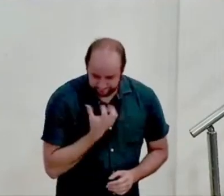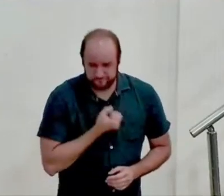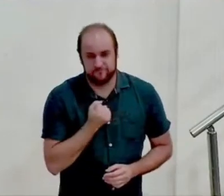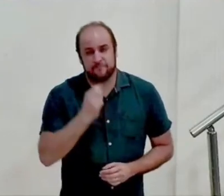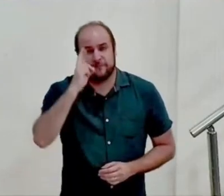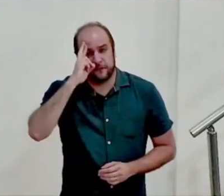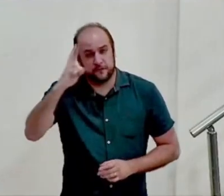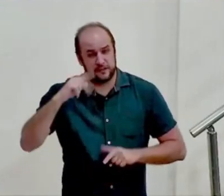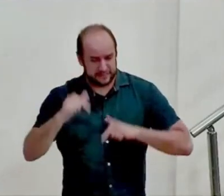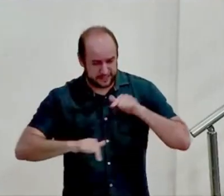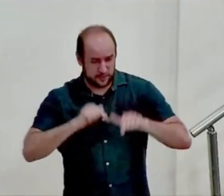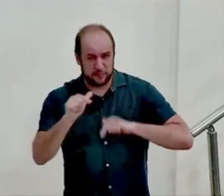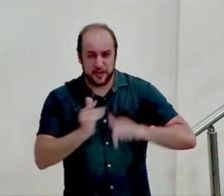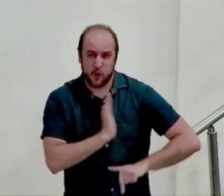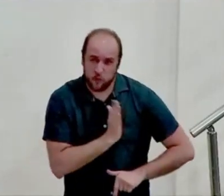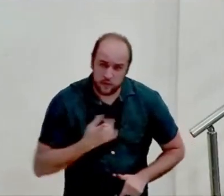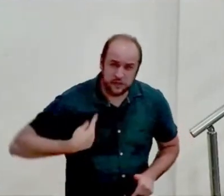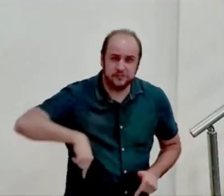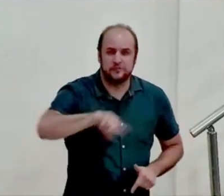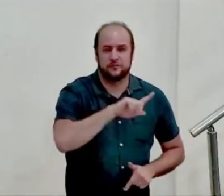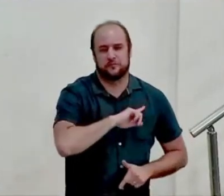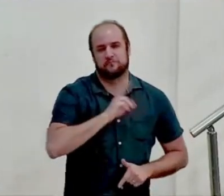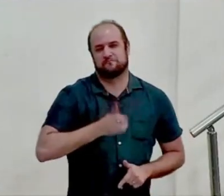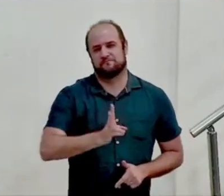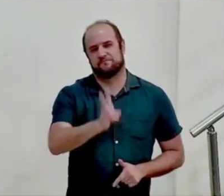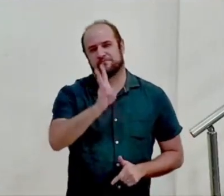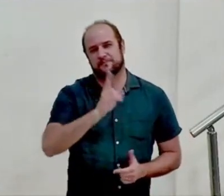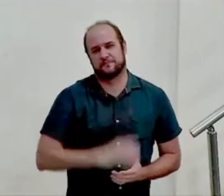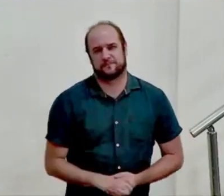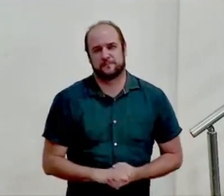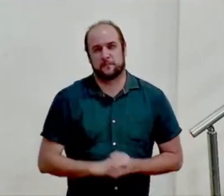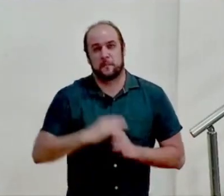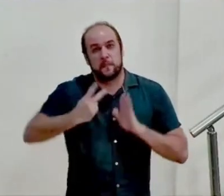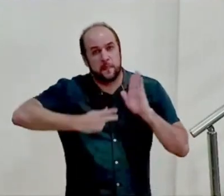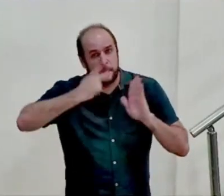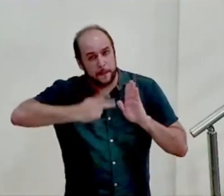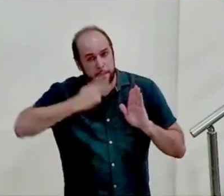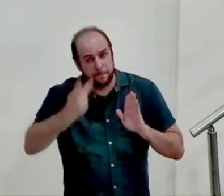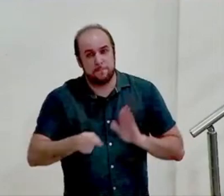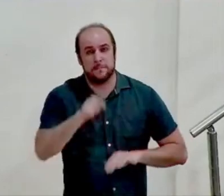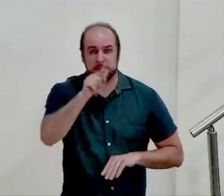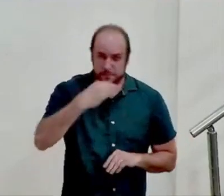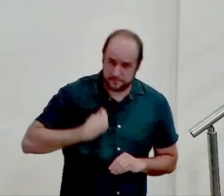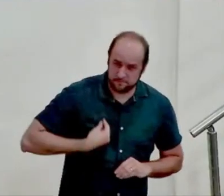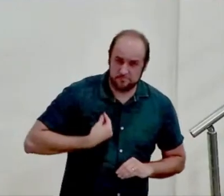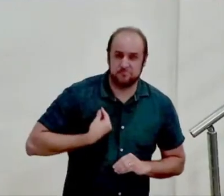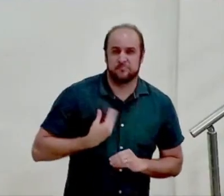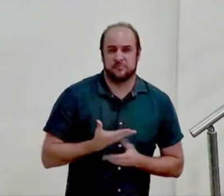trabalhará em nosso coração para assim vivermos e a promessa é que quando você viver dessa maneira